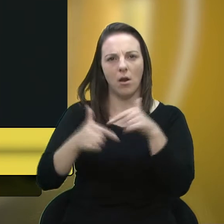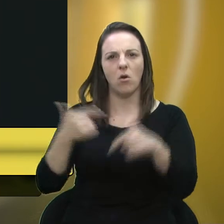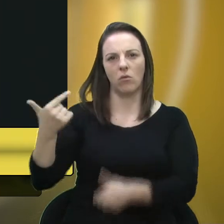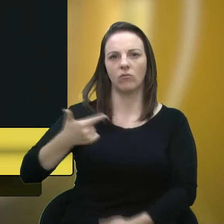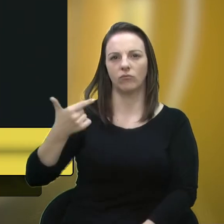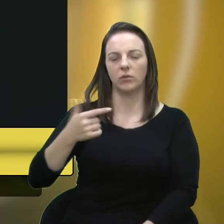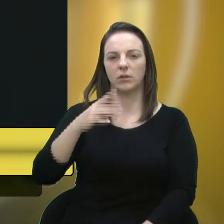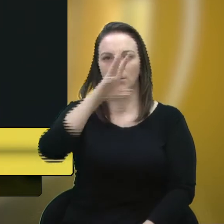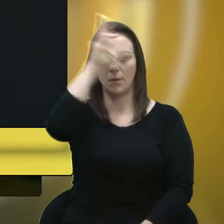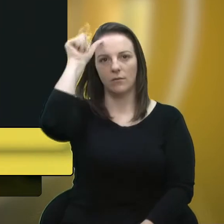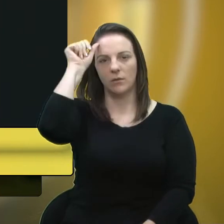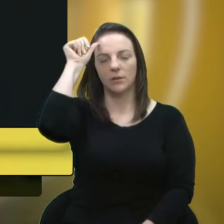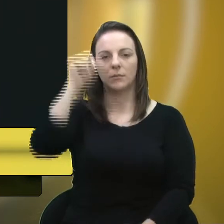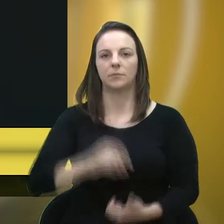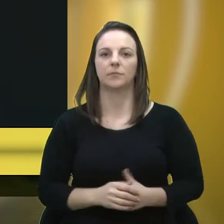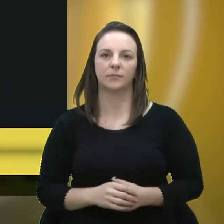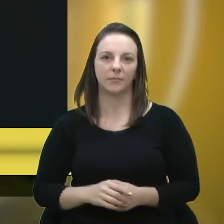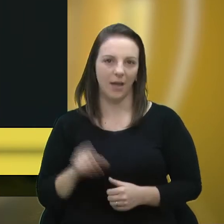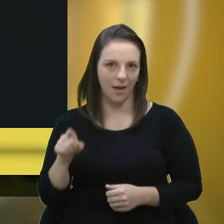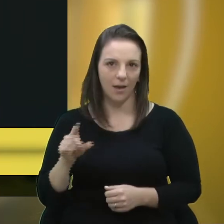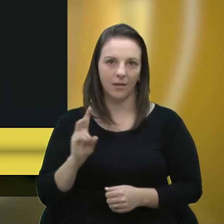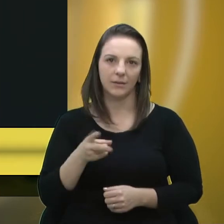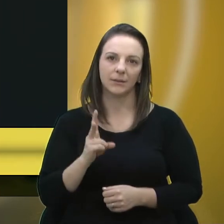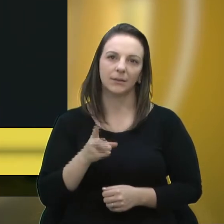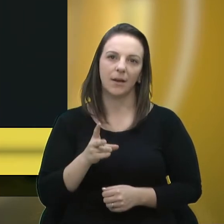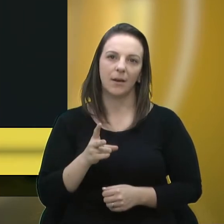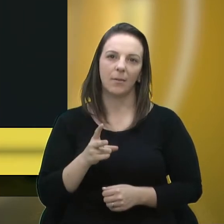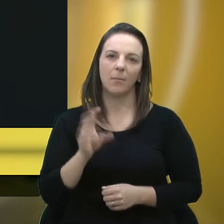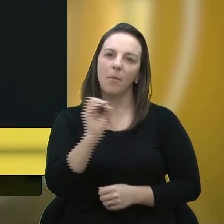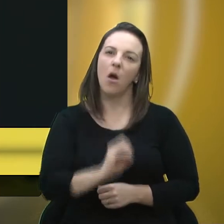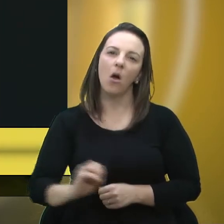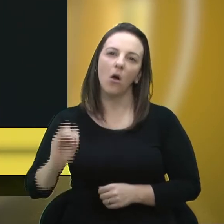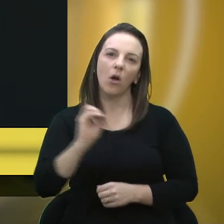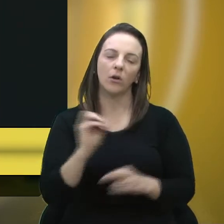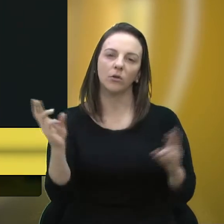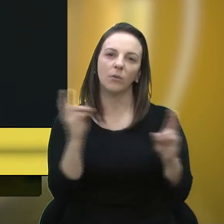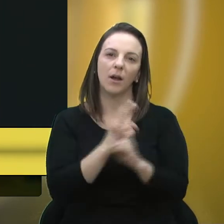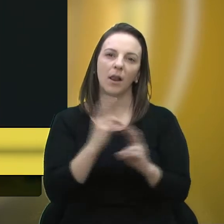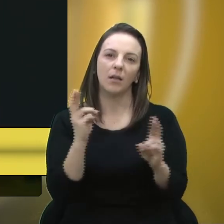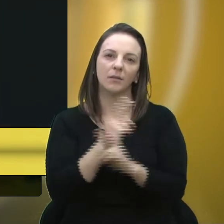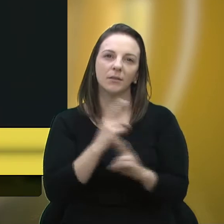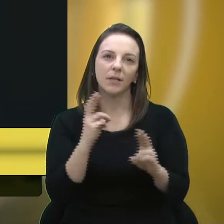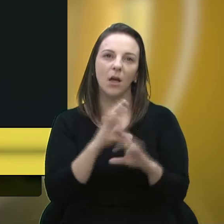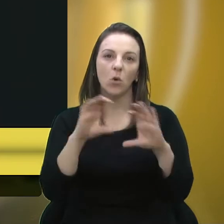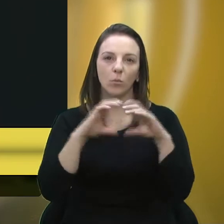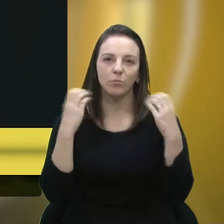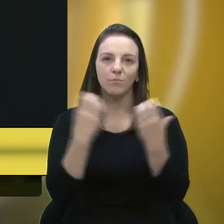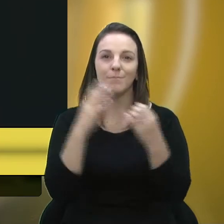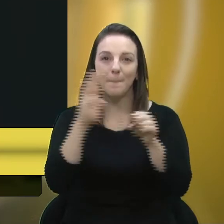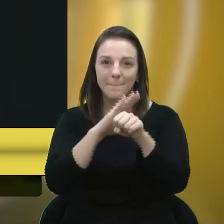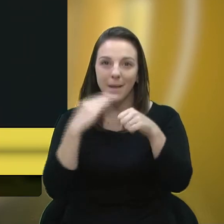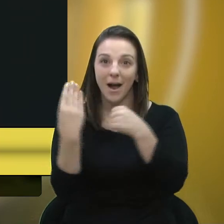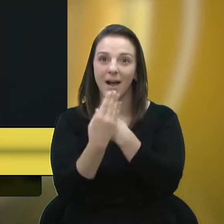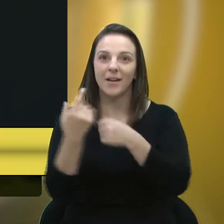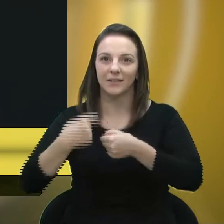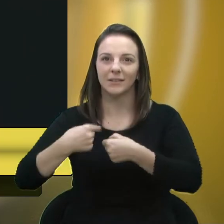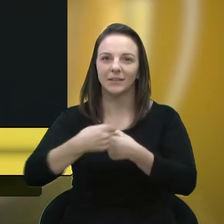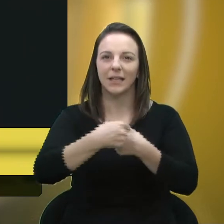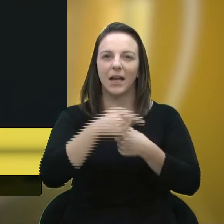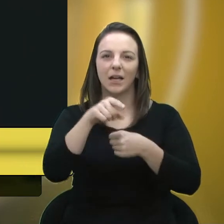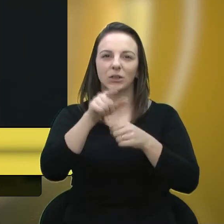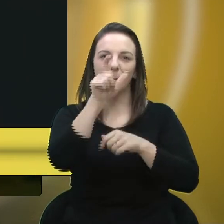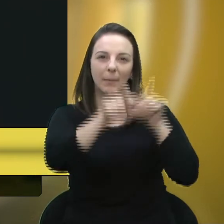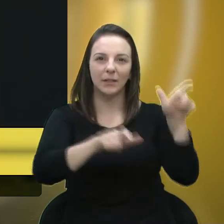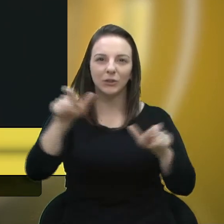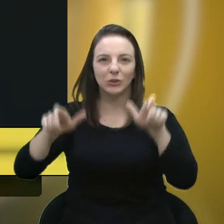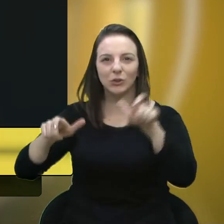uma boa, uma ótima relação comunitária com os bairros da nossa cidade, uma pessoa muito respeitada